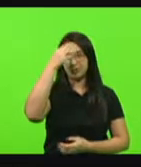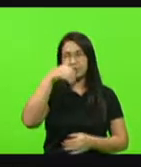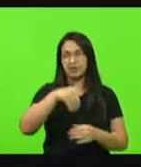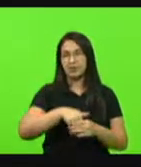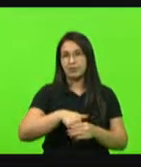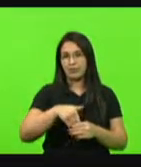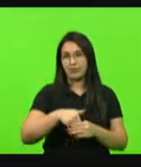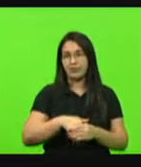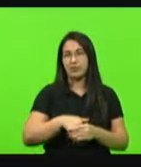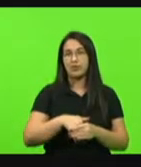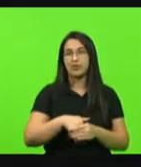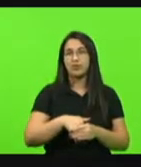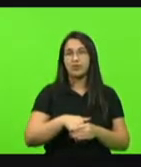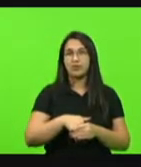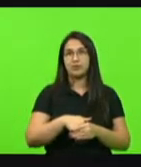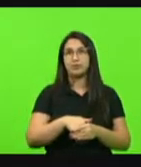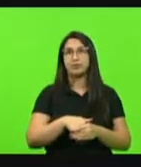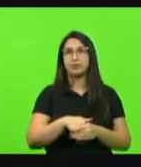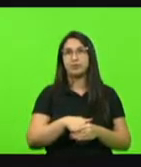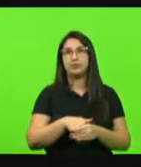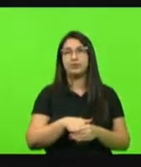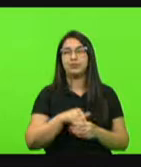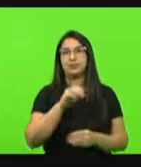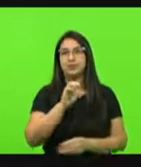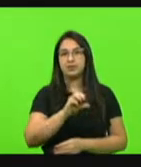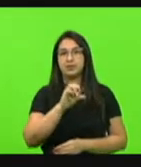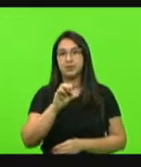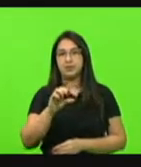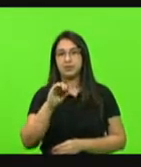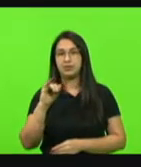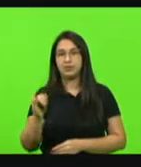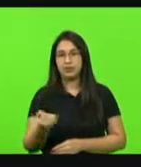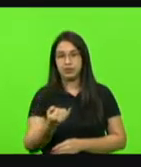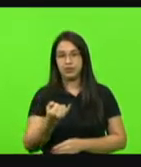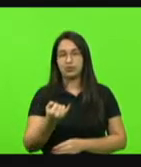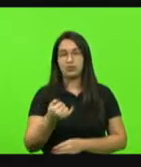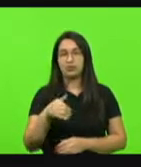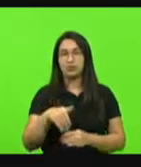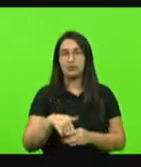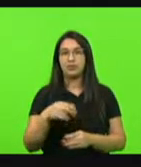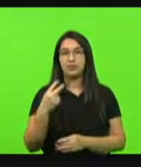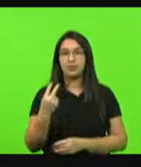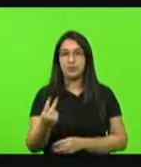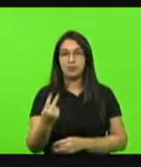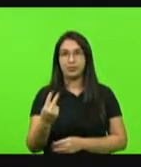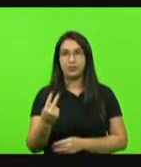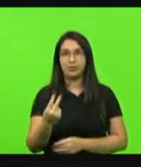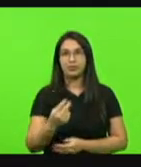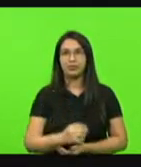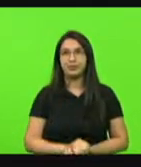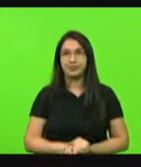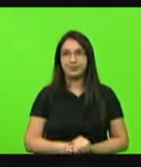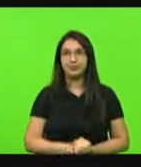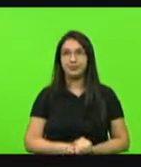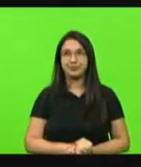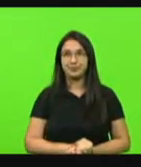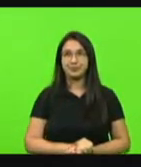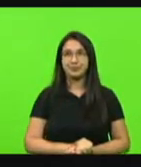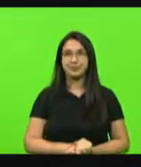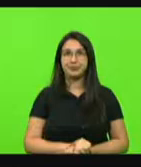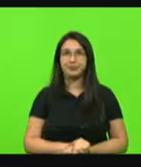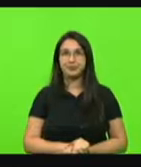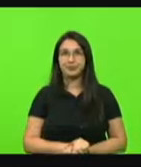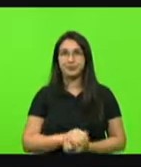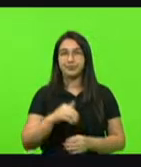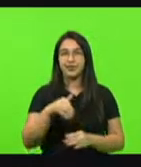retificar aqui, seguindo a orientação da CCJ, recomendamos voto 2. Também fizemos a retificação, senhor presidente, houve equívoco. É